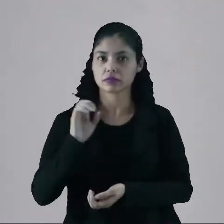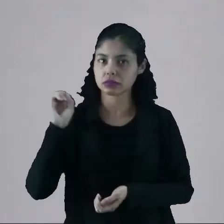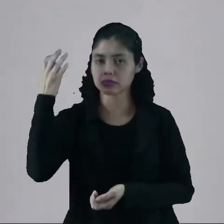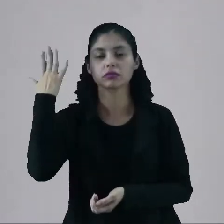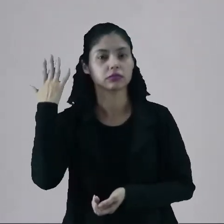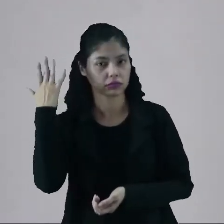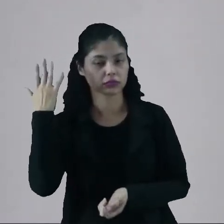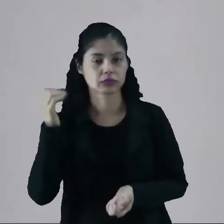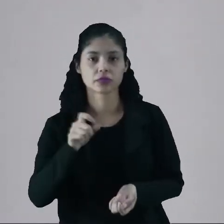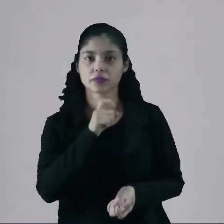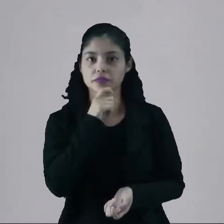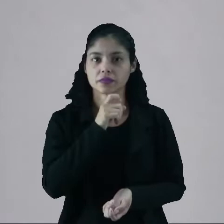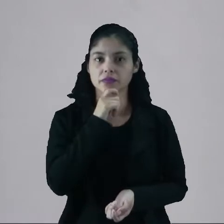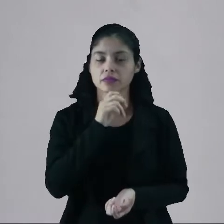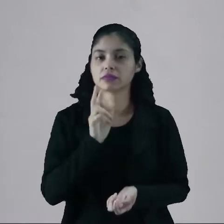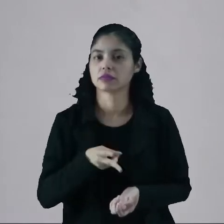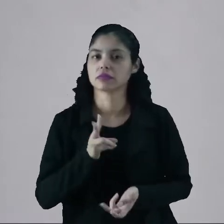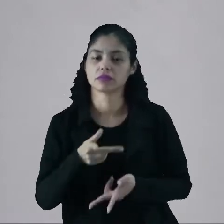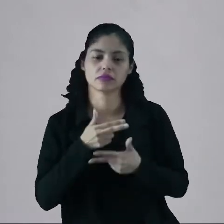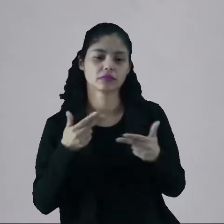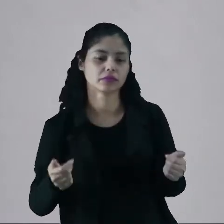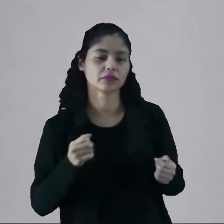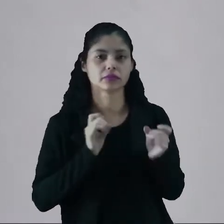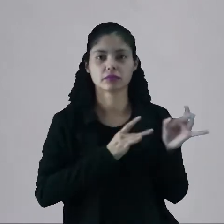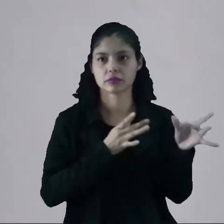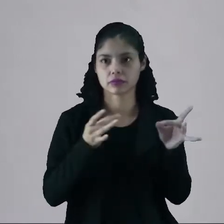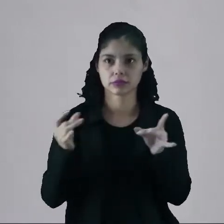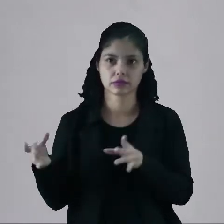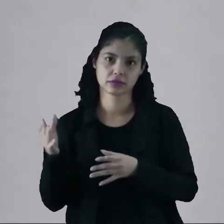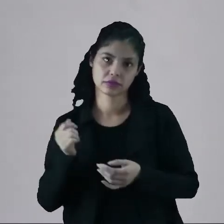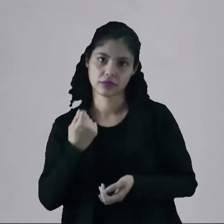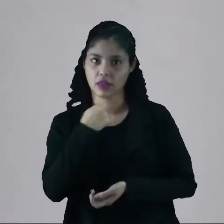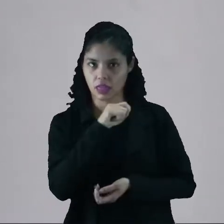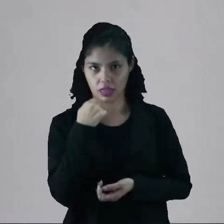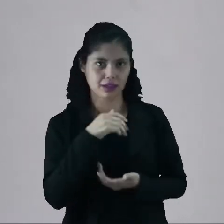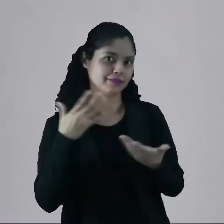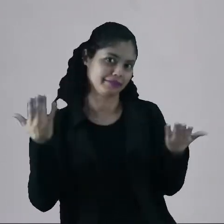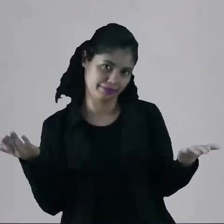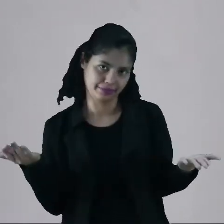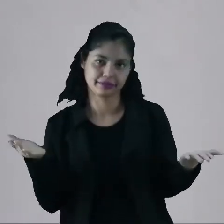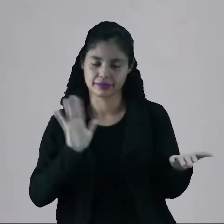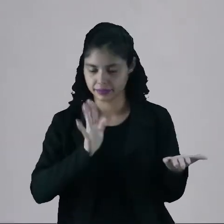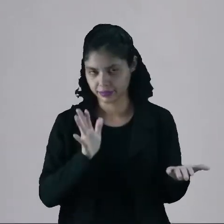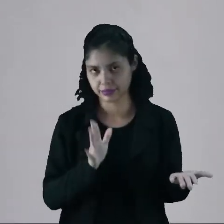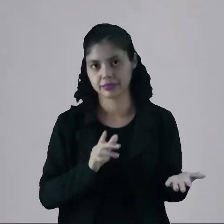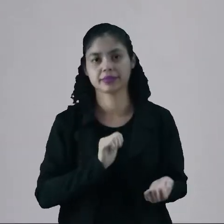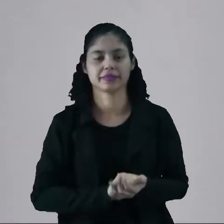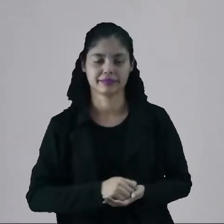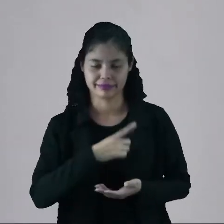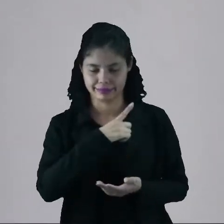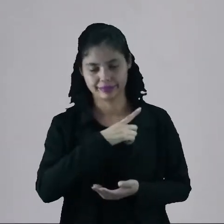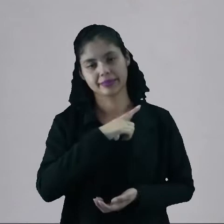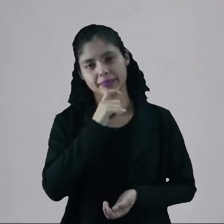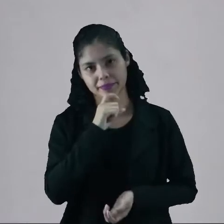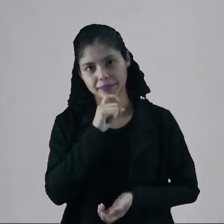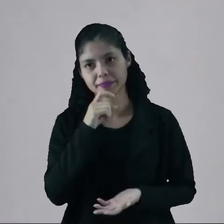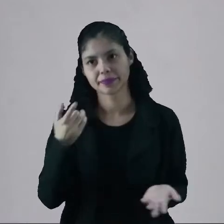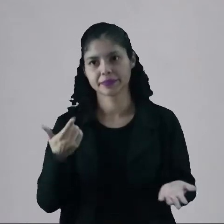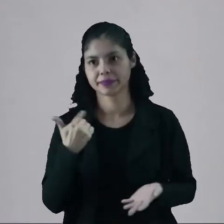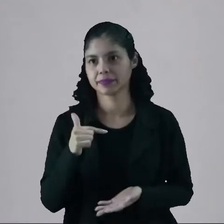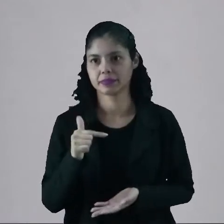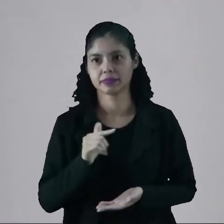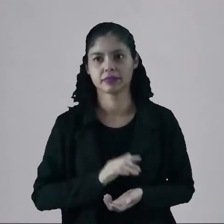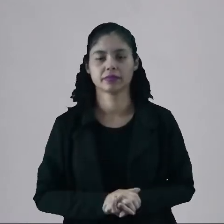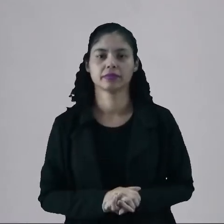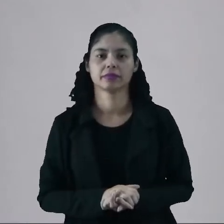das regiões mais geladas, é a mesma coisa que querer vender picolé ou sorvete numa região que isso não